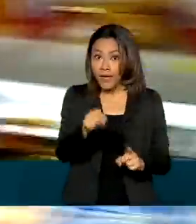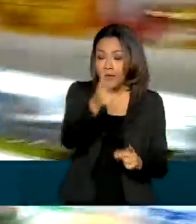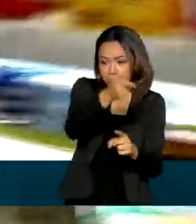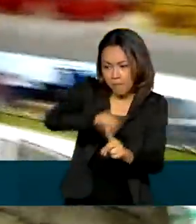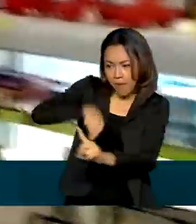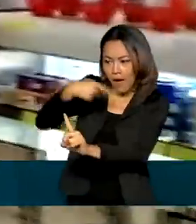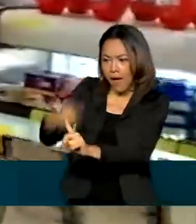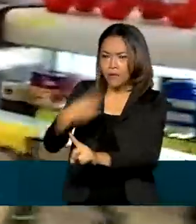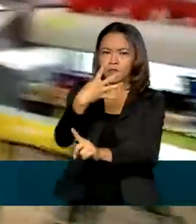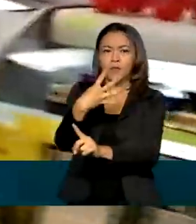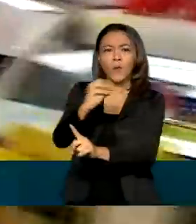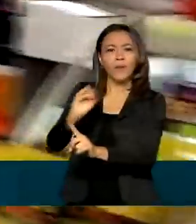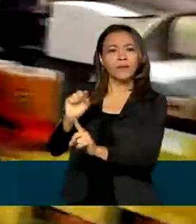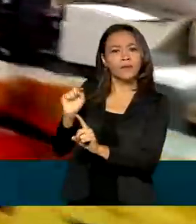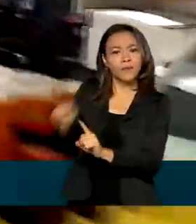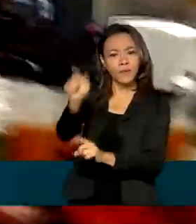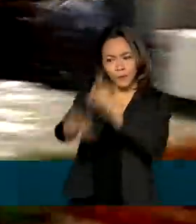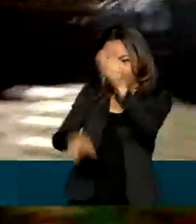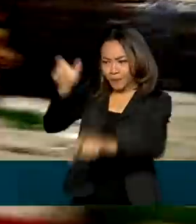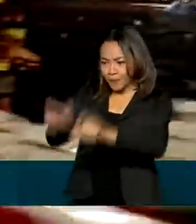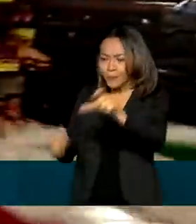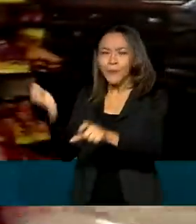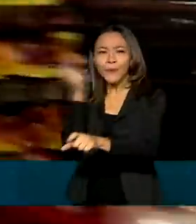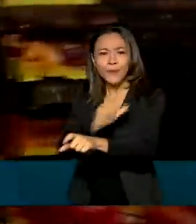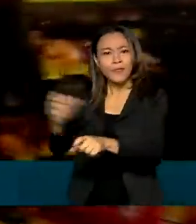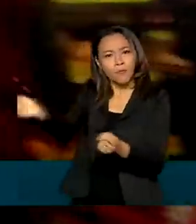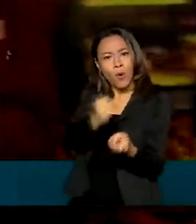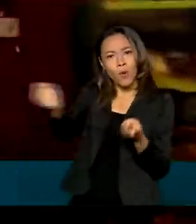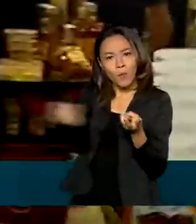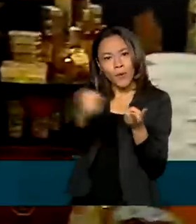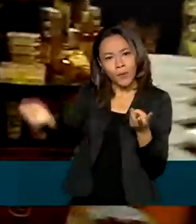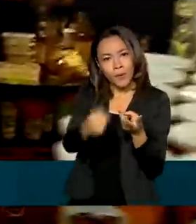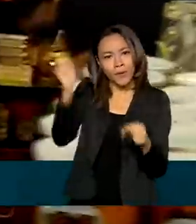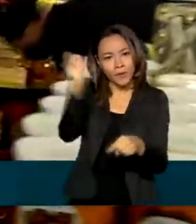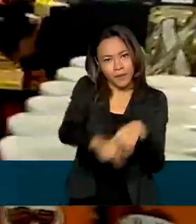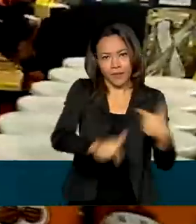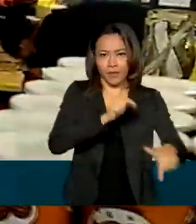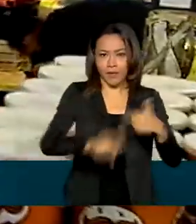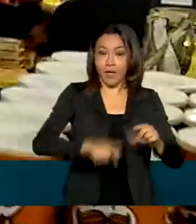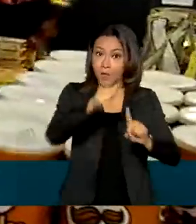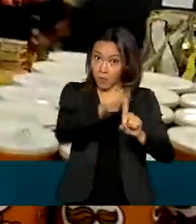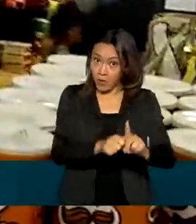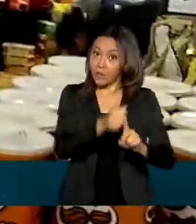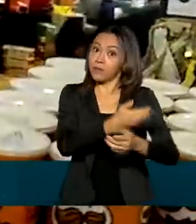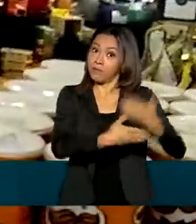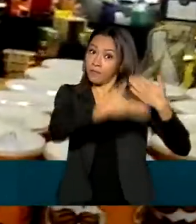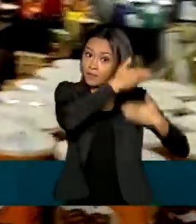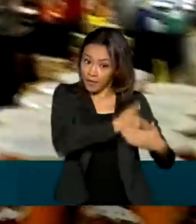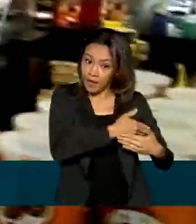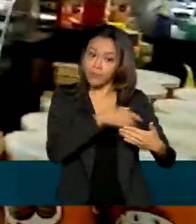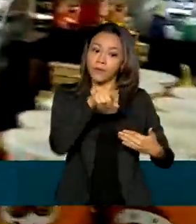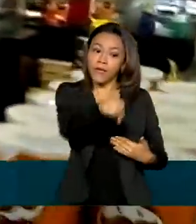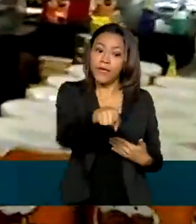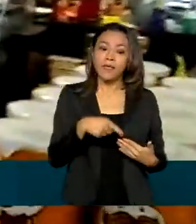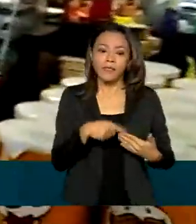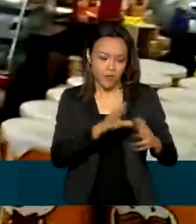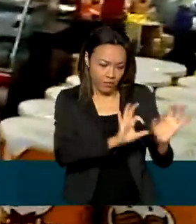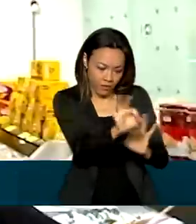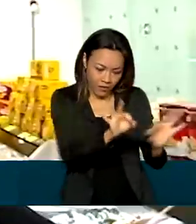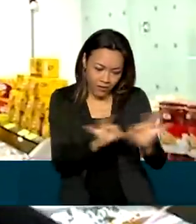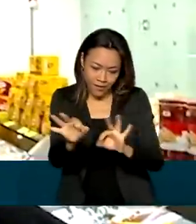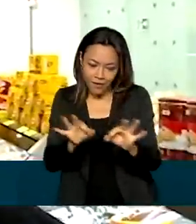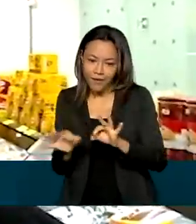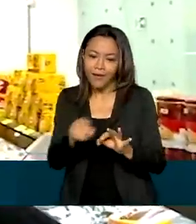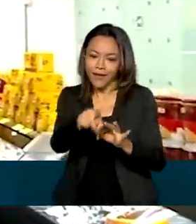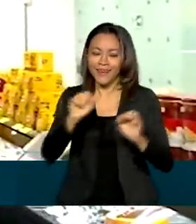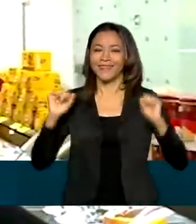trabalhadores de todo o país conseguiram emprego no mês passado. O novo repositor de mercadorias comemora.